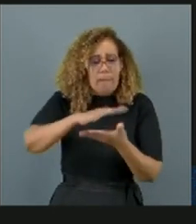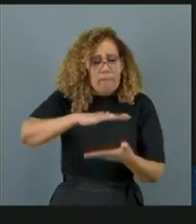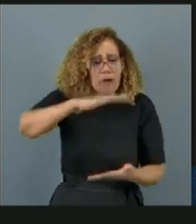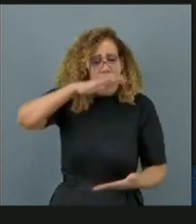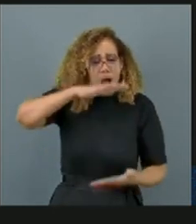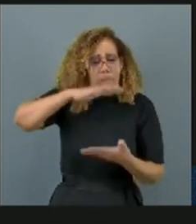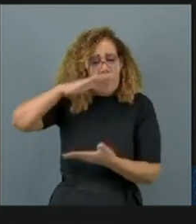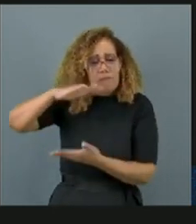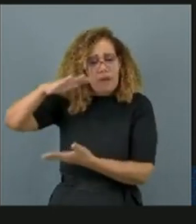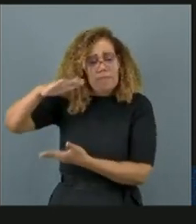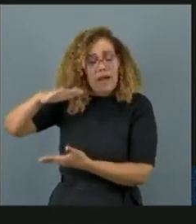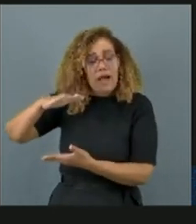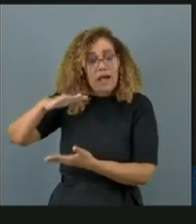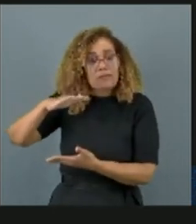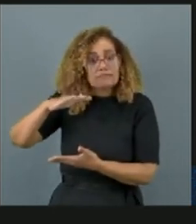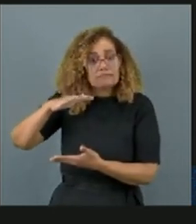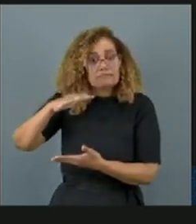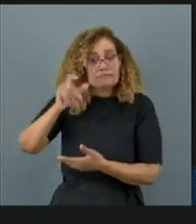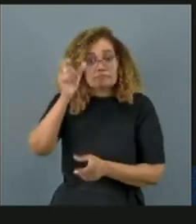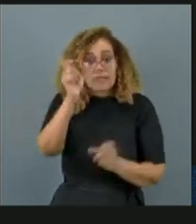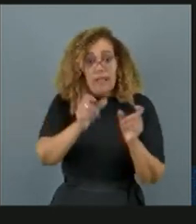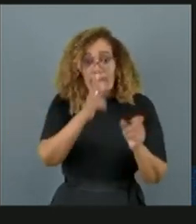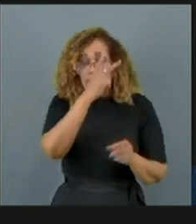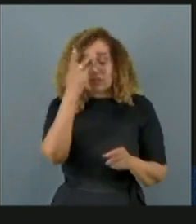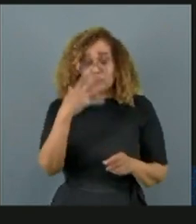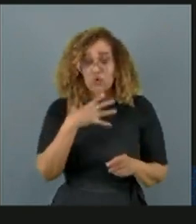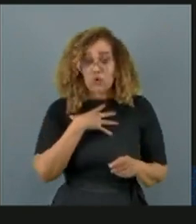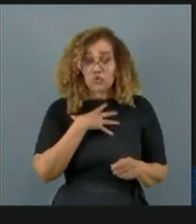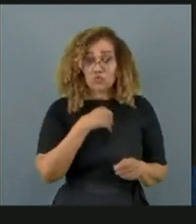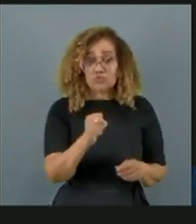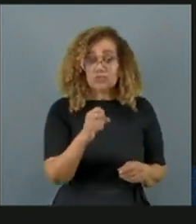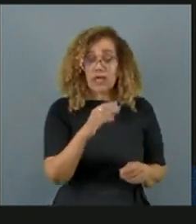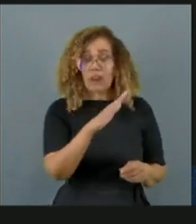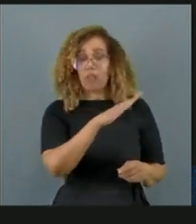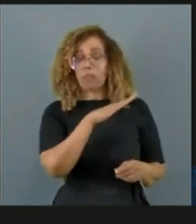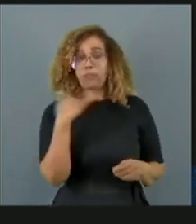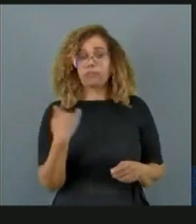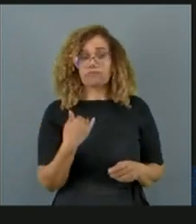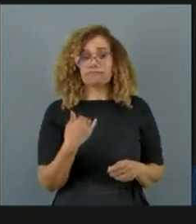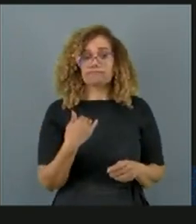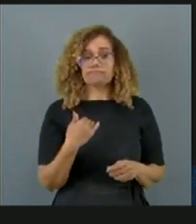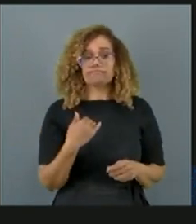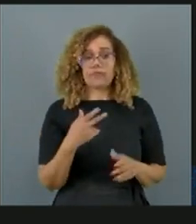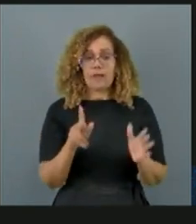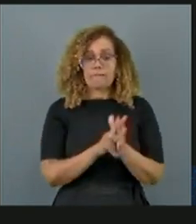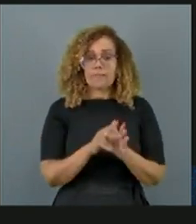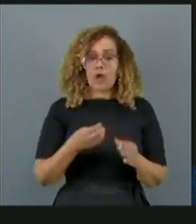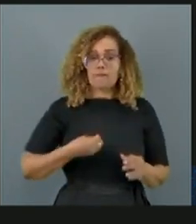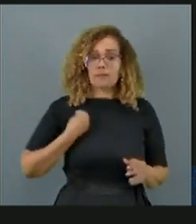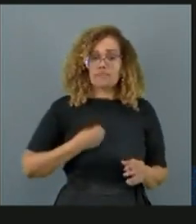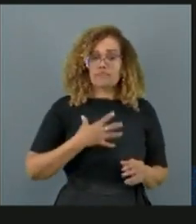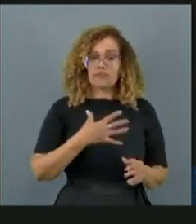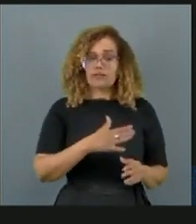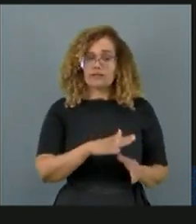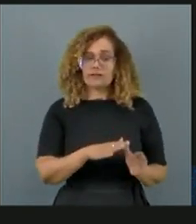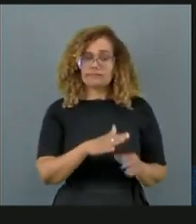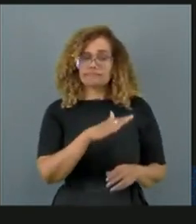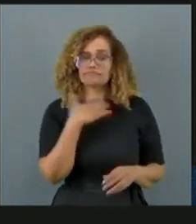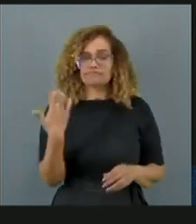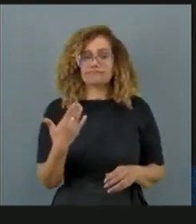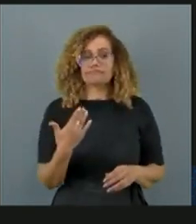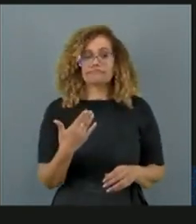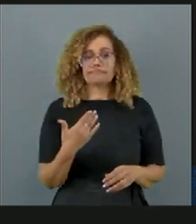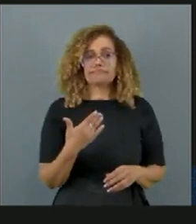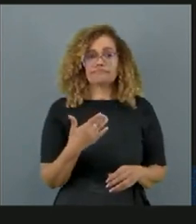eu estou falando quase 16 mil prontuários de pessoas que suicidaram, foi visto que 36 a 37